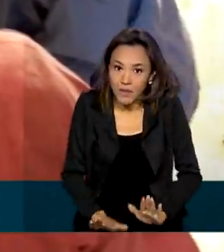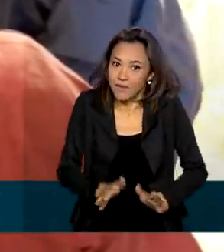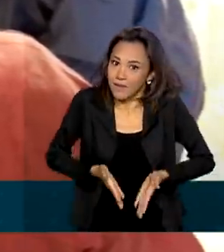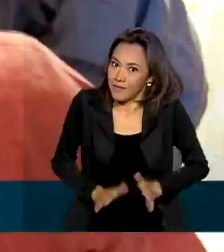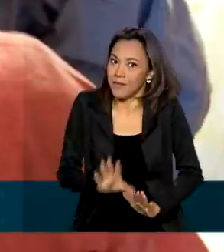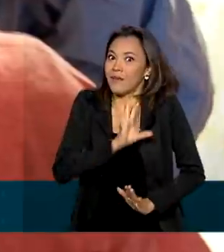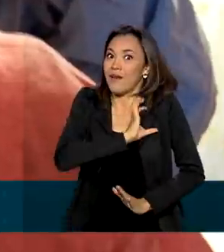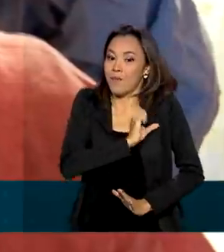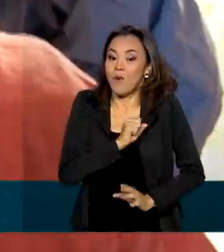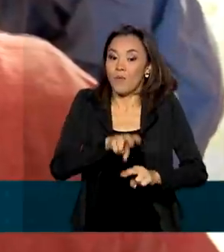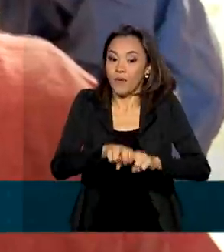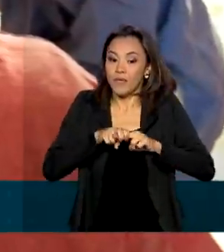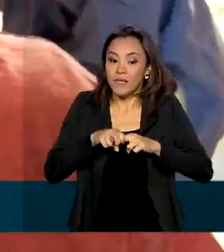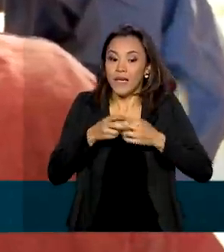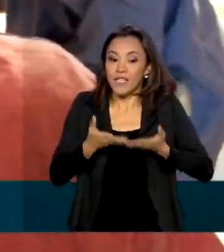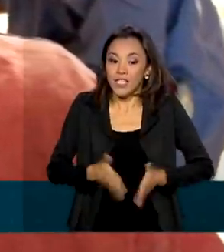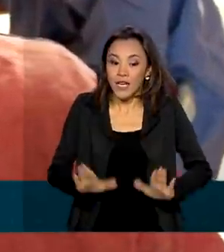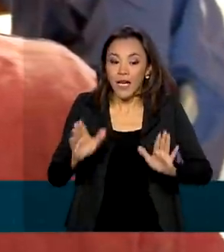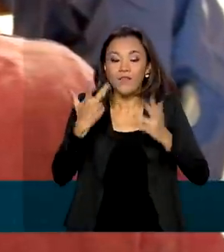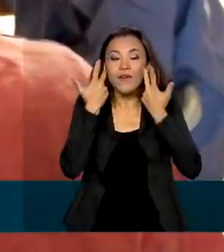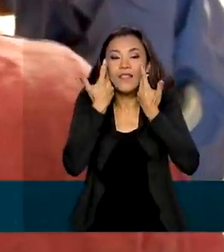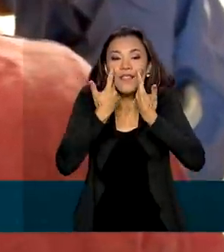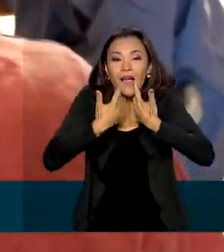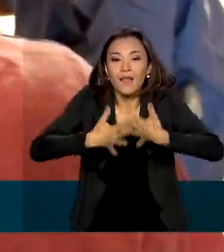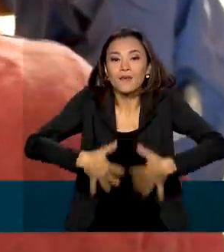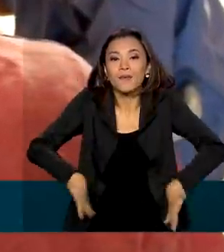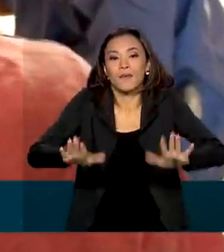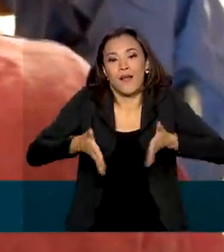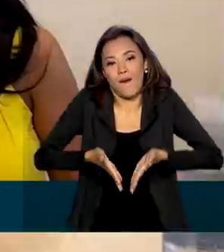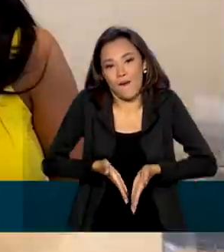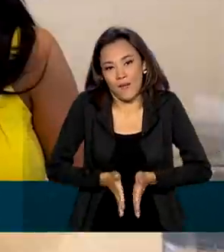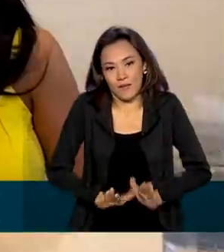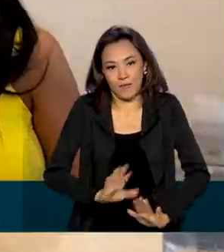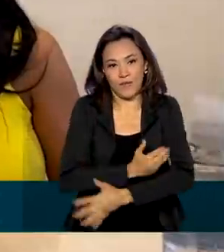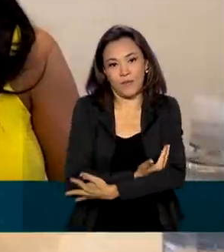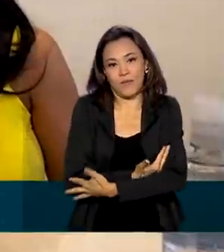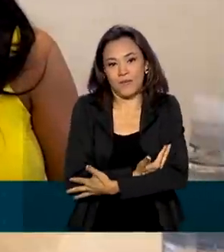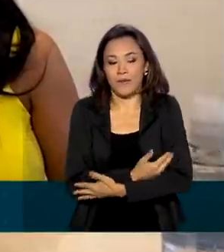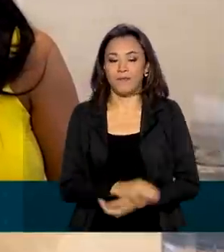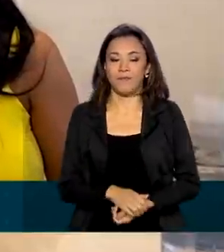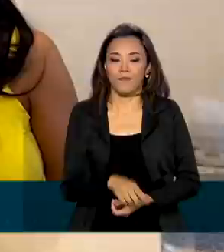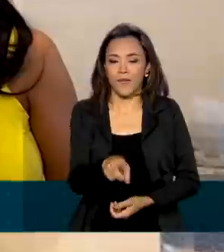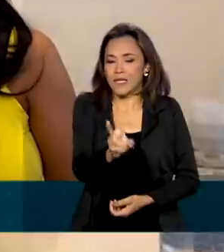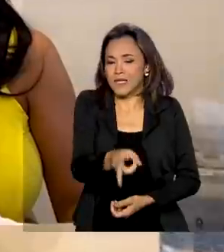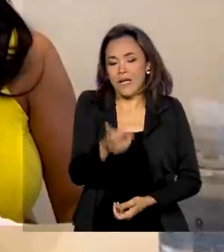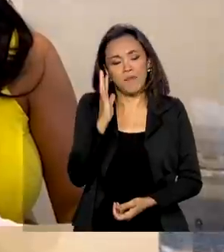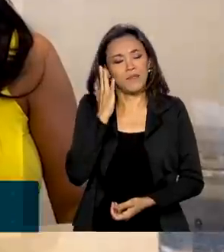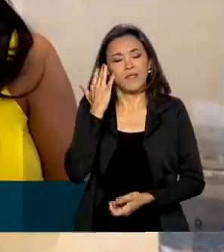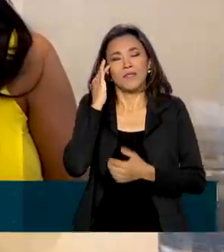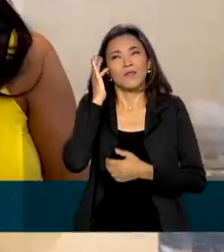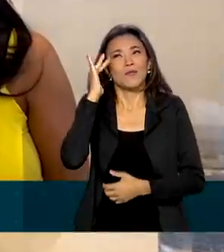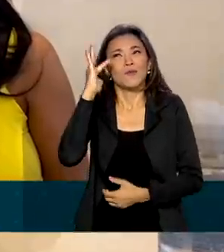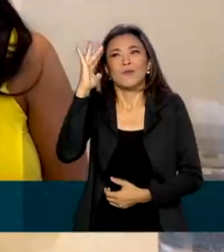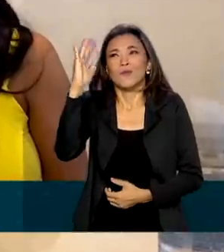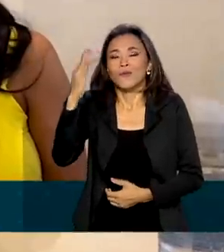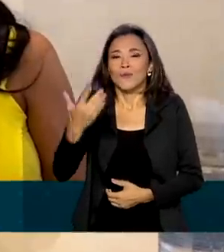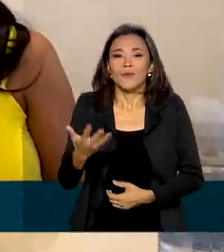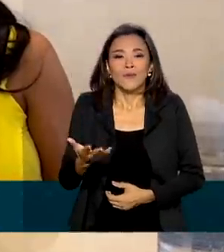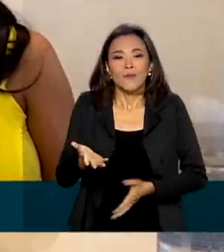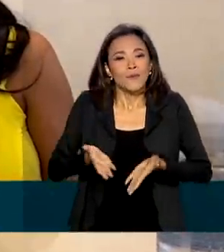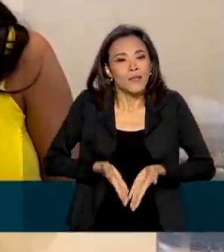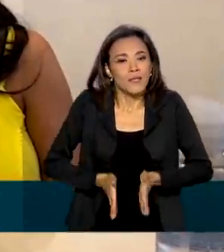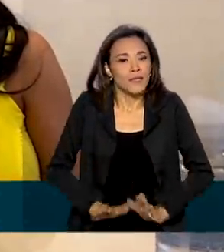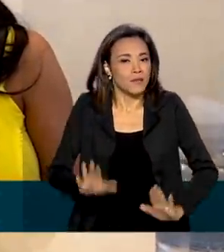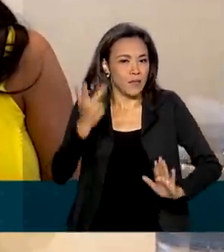chegada do filho foi da forma mais natural possível. A gente sempre sonhou em ter um parto normal, a gente estava se